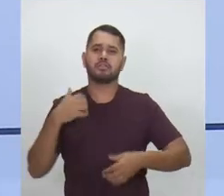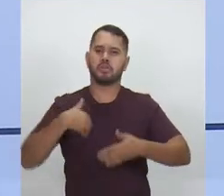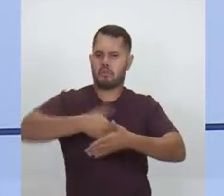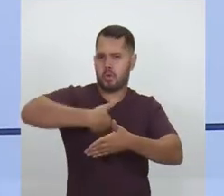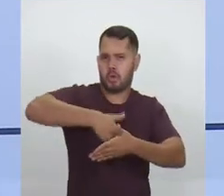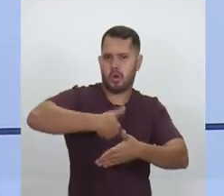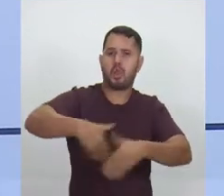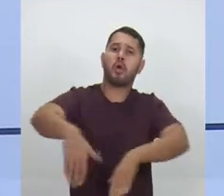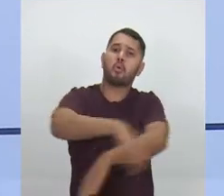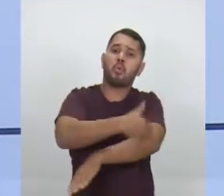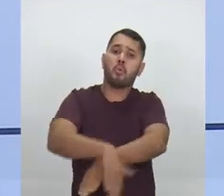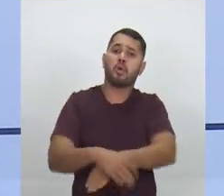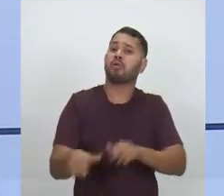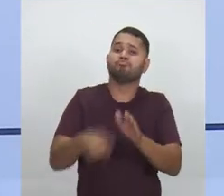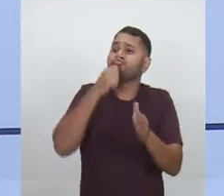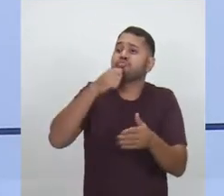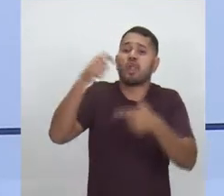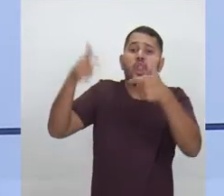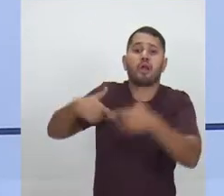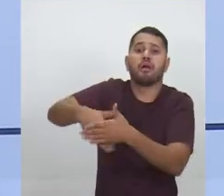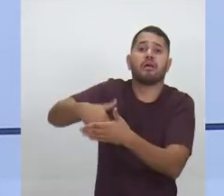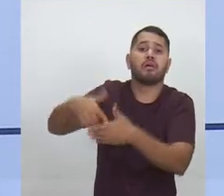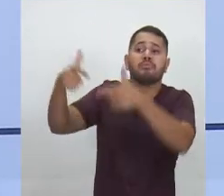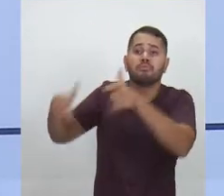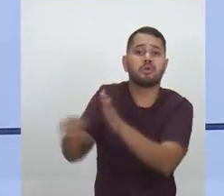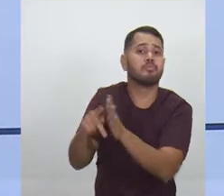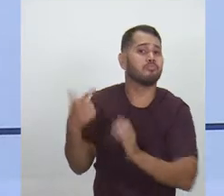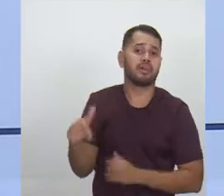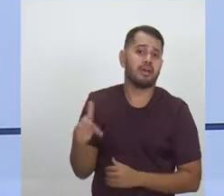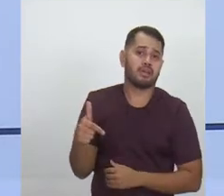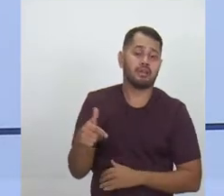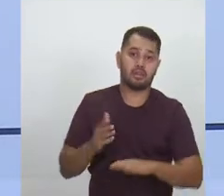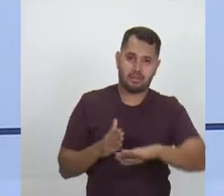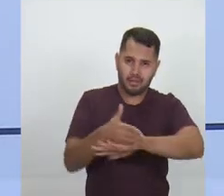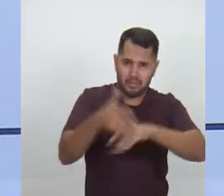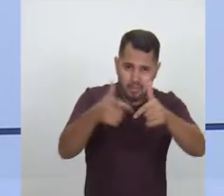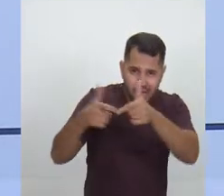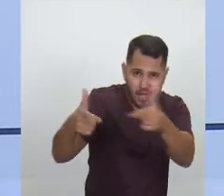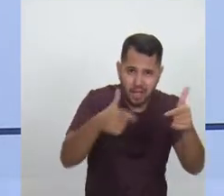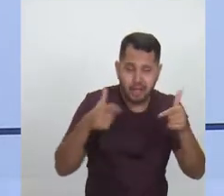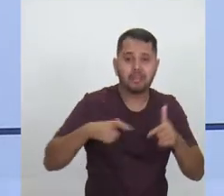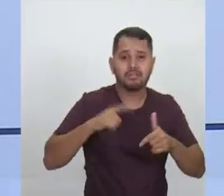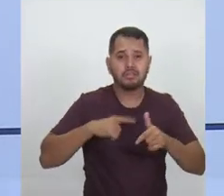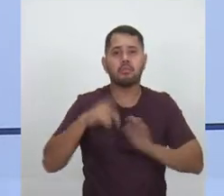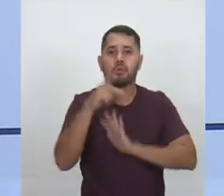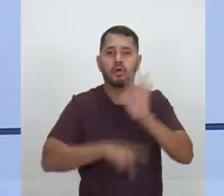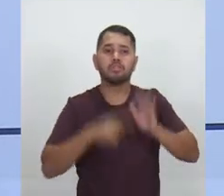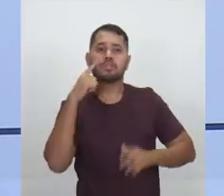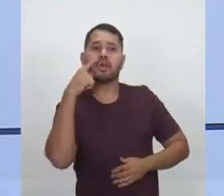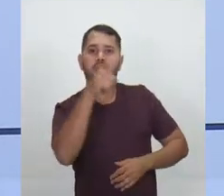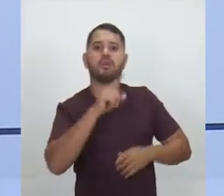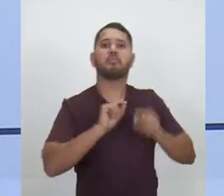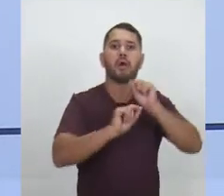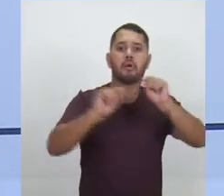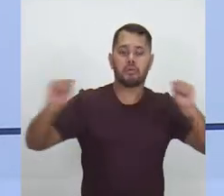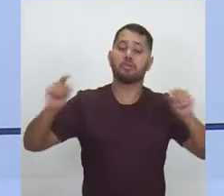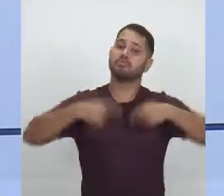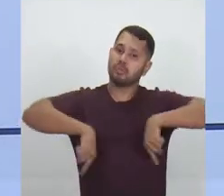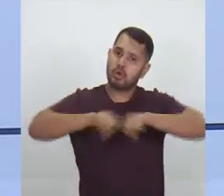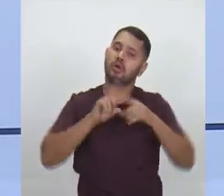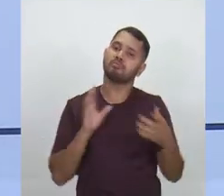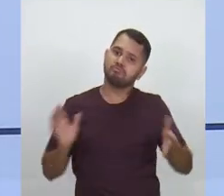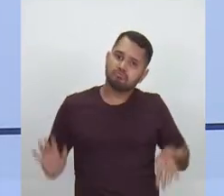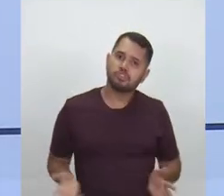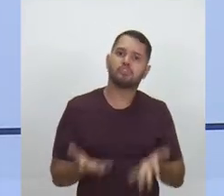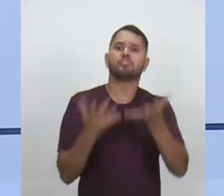no meio da rua porque não tem espaço para fazer isso. Em todo bairro que você vai, tem alguém tocando um projeto social. E nós vamos dar um